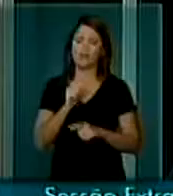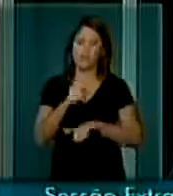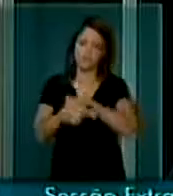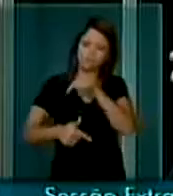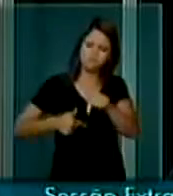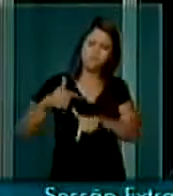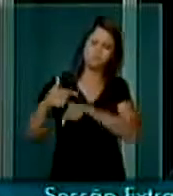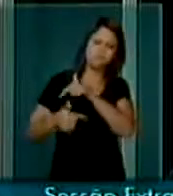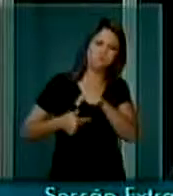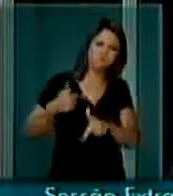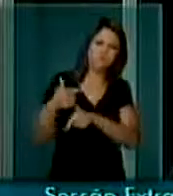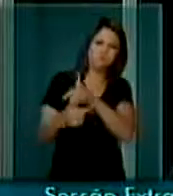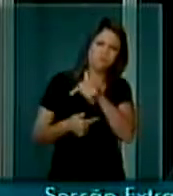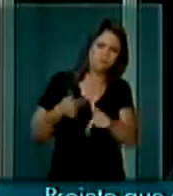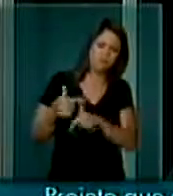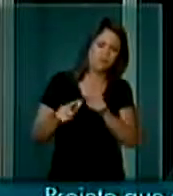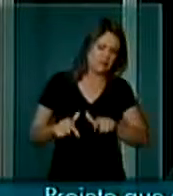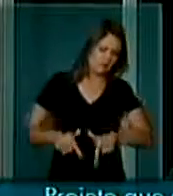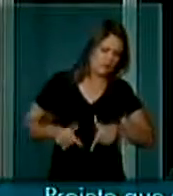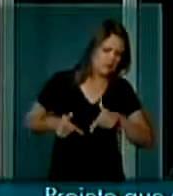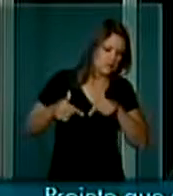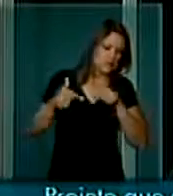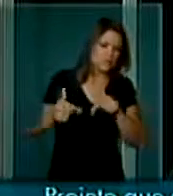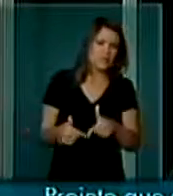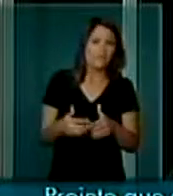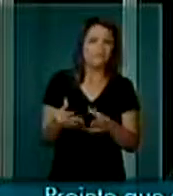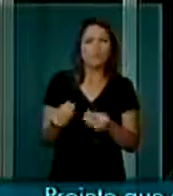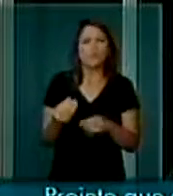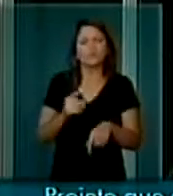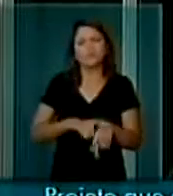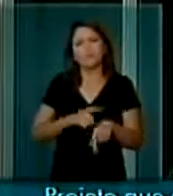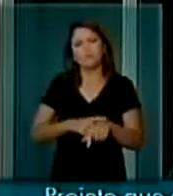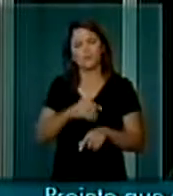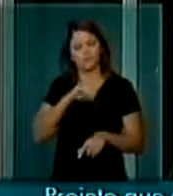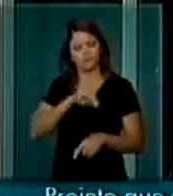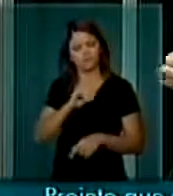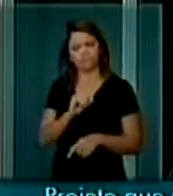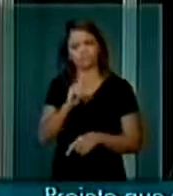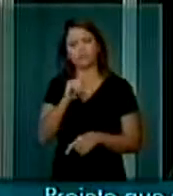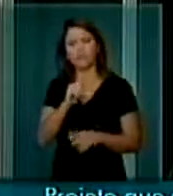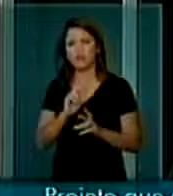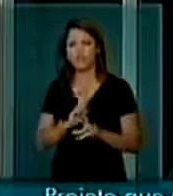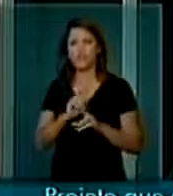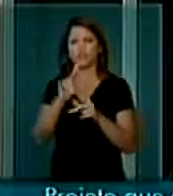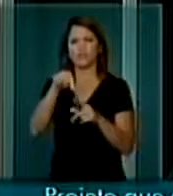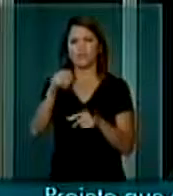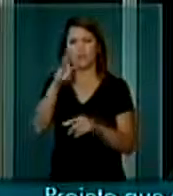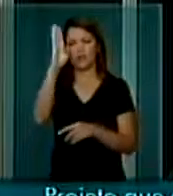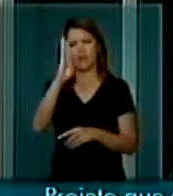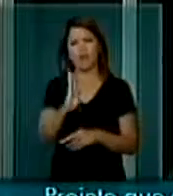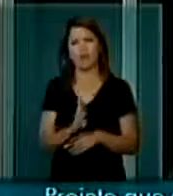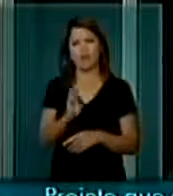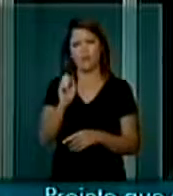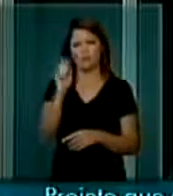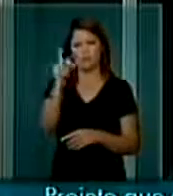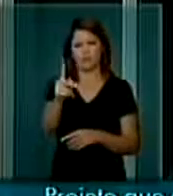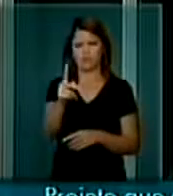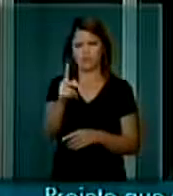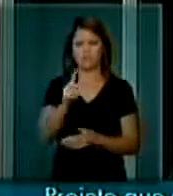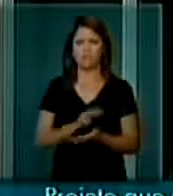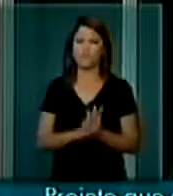há muito tempo para dar um aumento diferenciado aos aposentados do Brasil. Aliás,